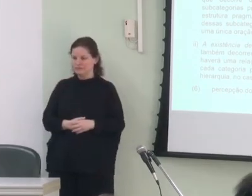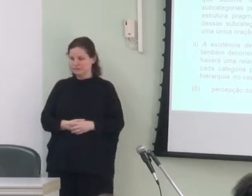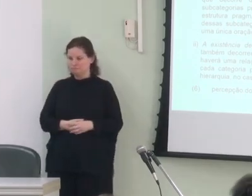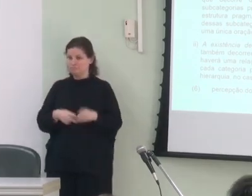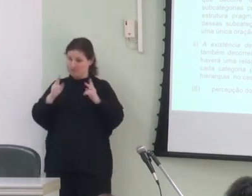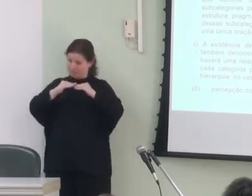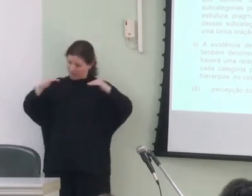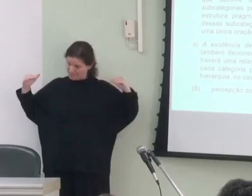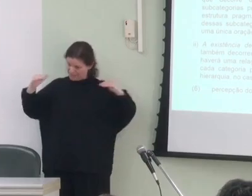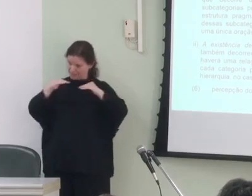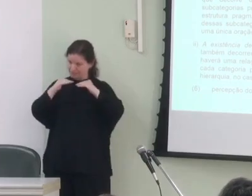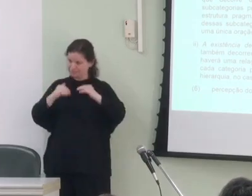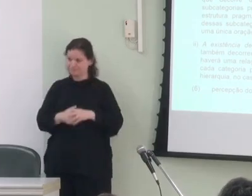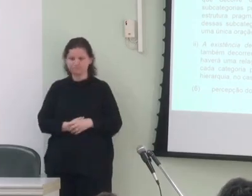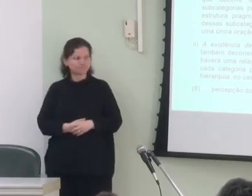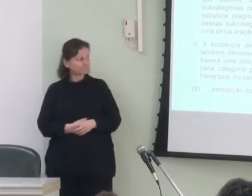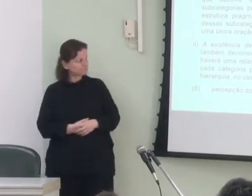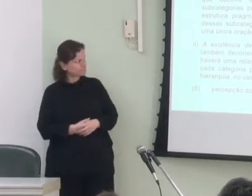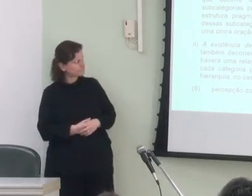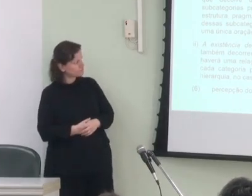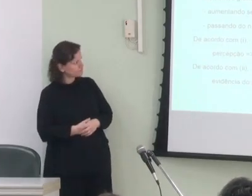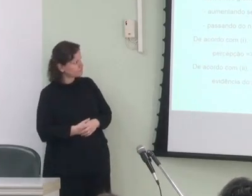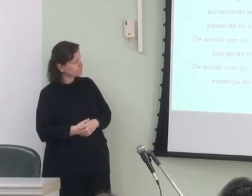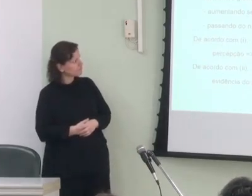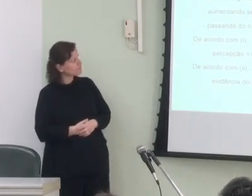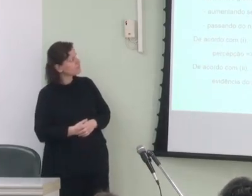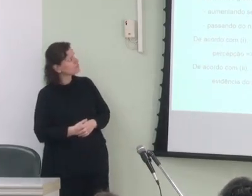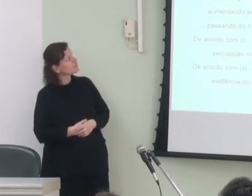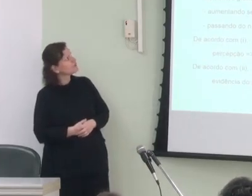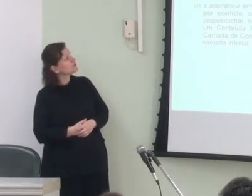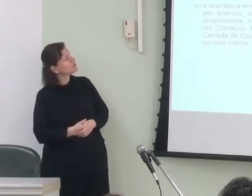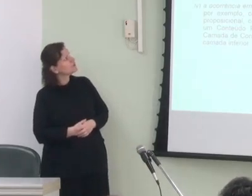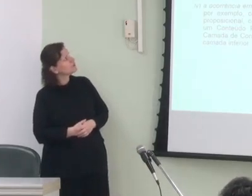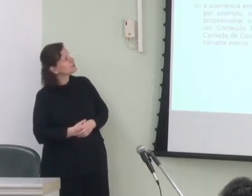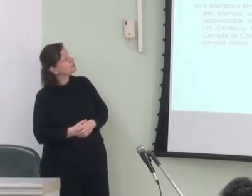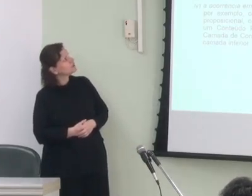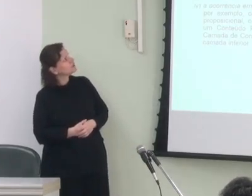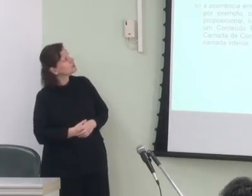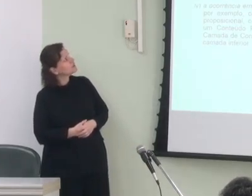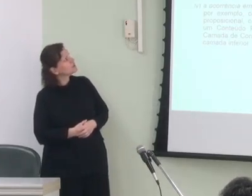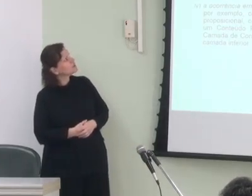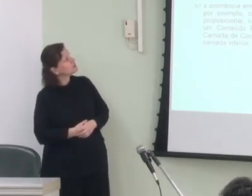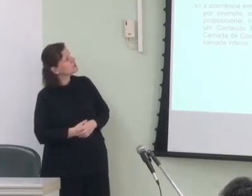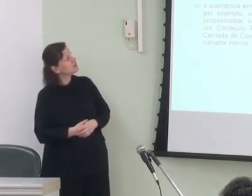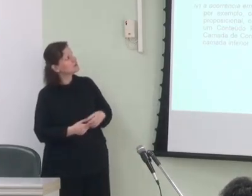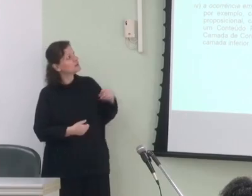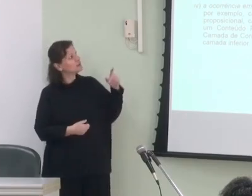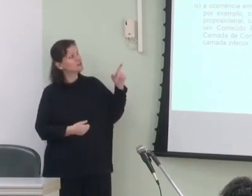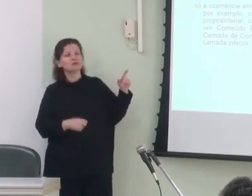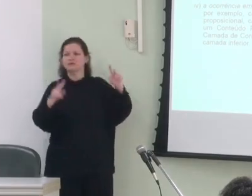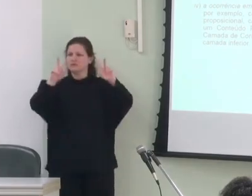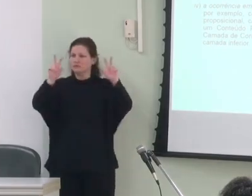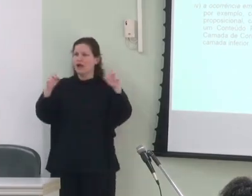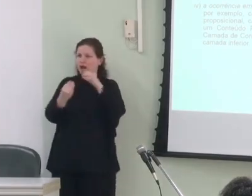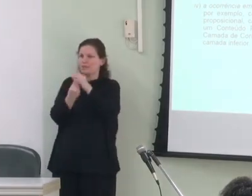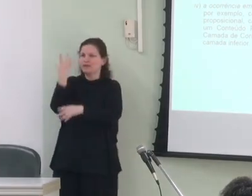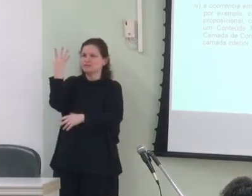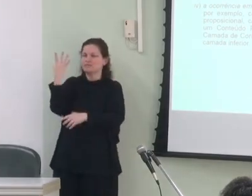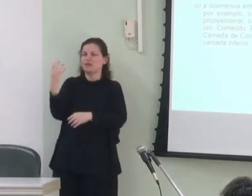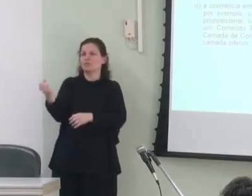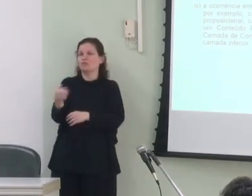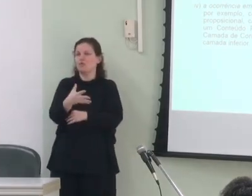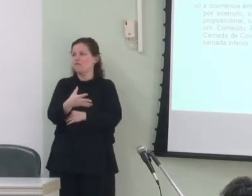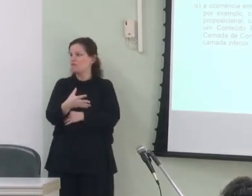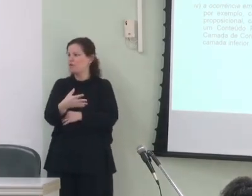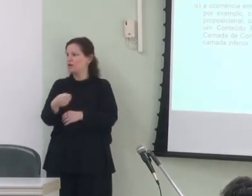eu vou pular o próximo slide só e eu termino a questão do aparecimento dos novos